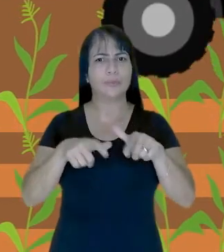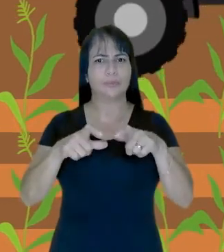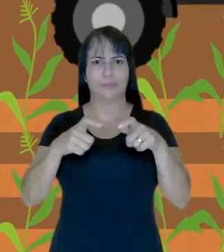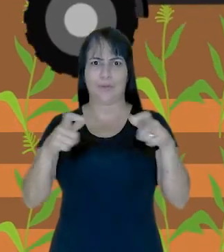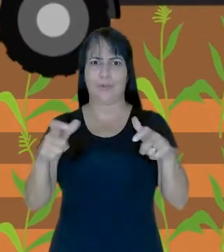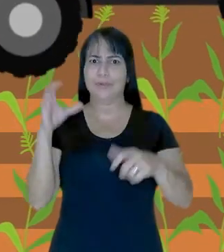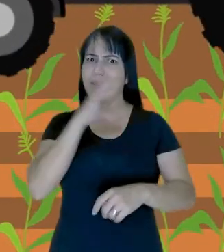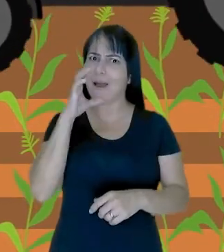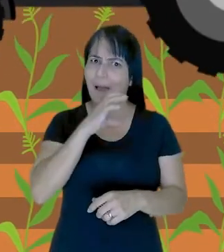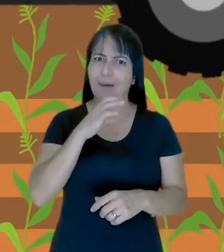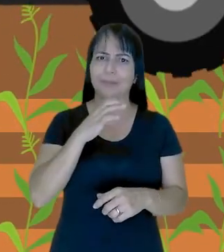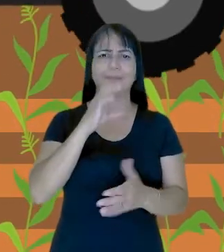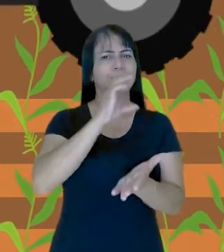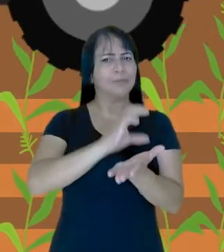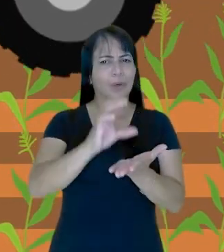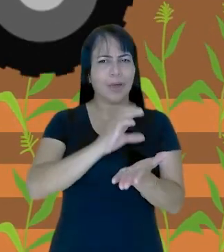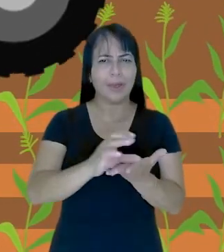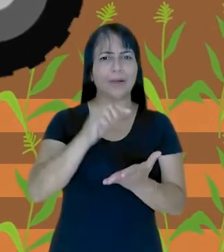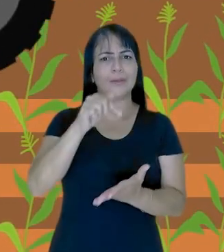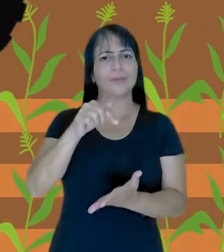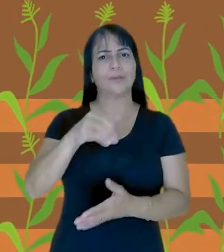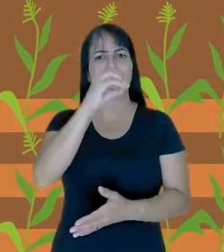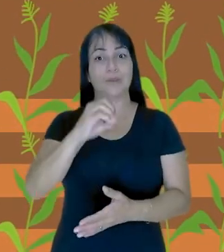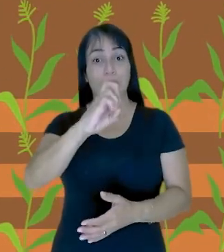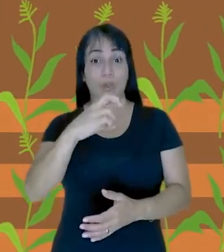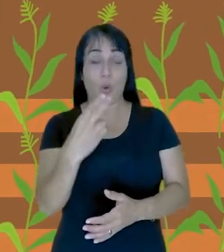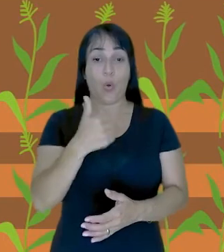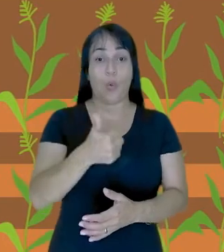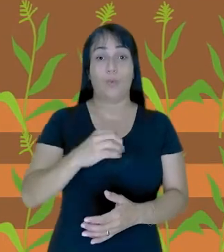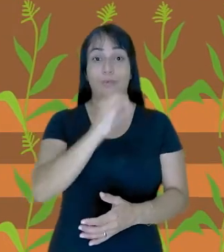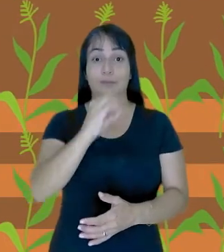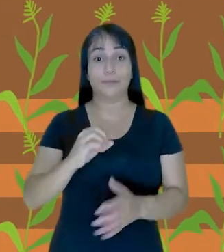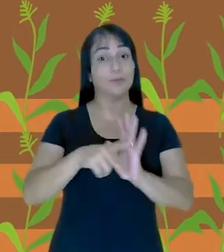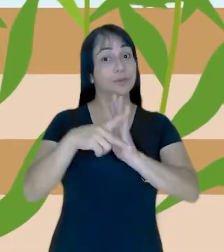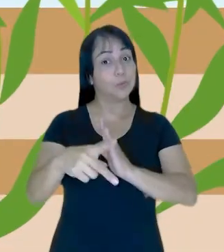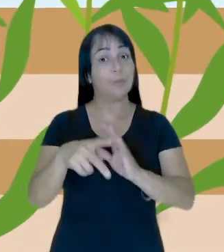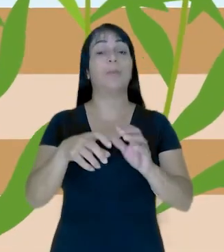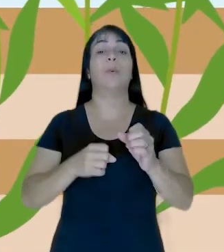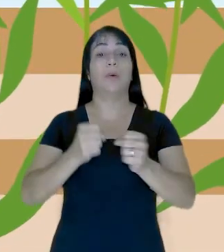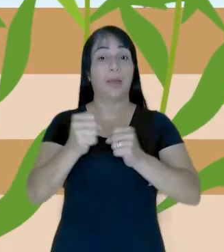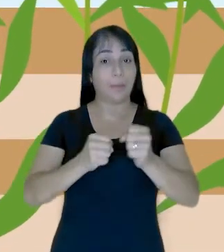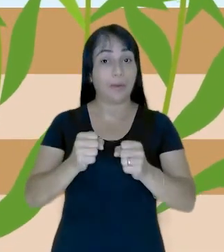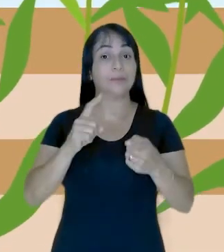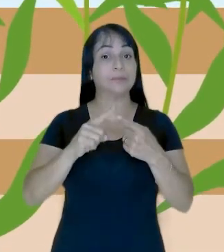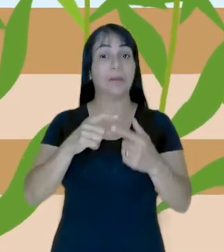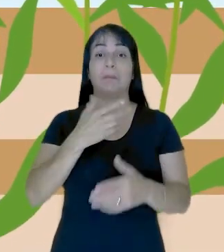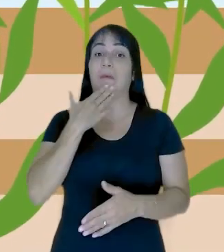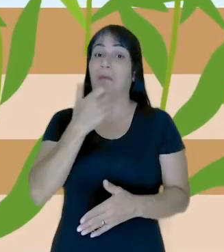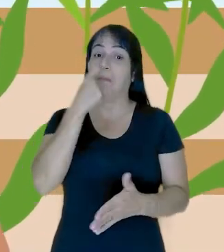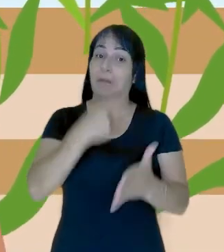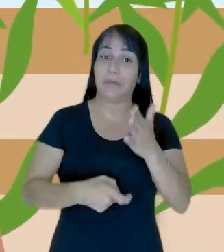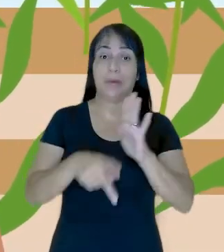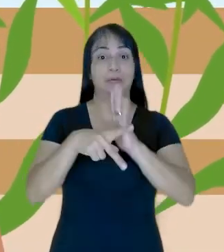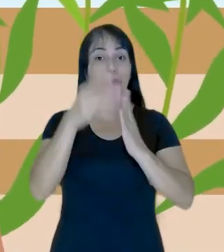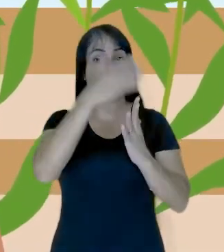seu negócio crescer muito mais. É financiamento de 70% até 100% do valor do equipamento, com as melhores taxas e